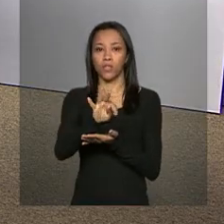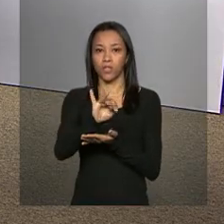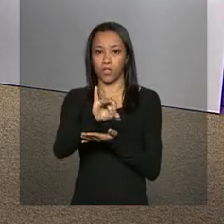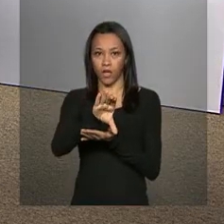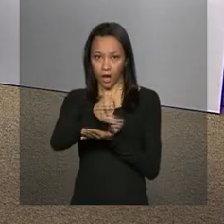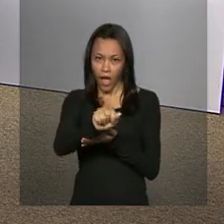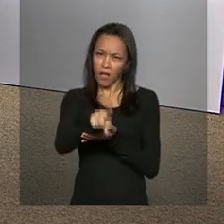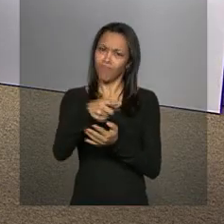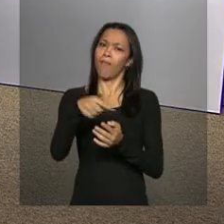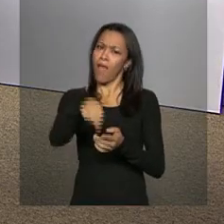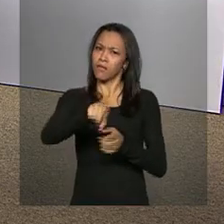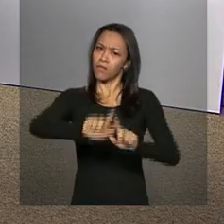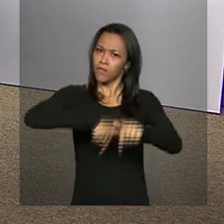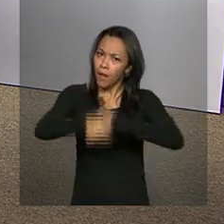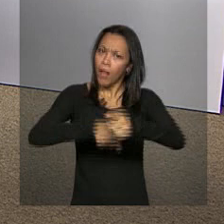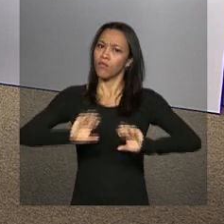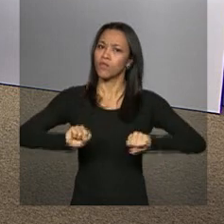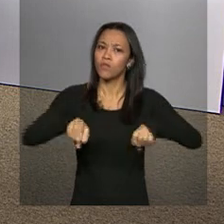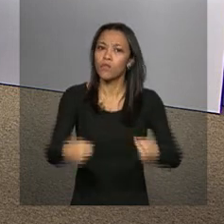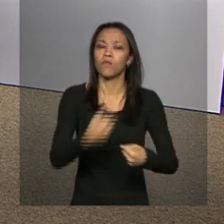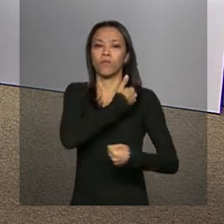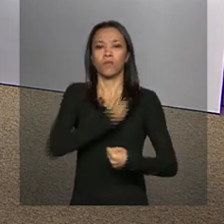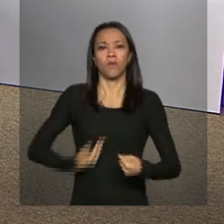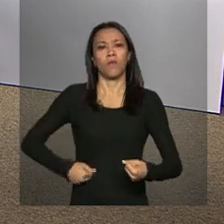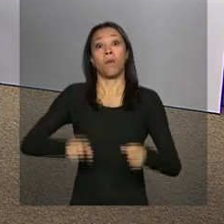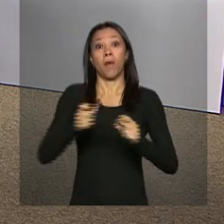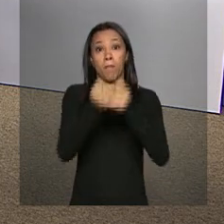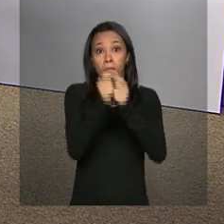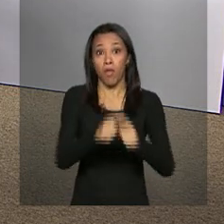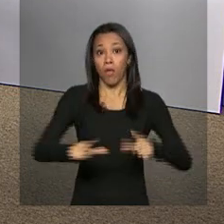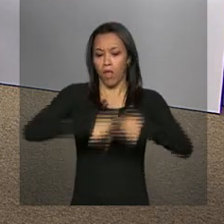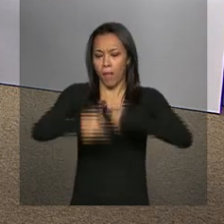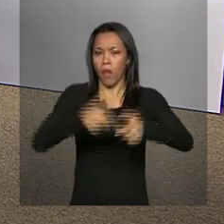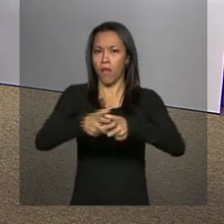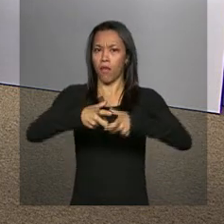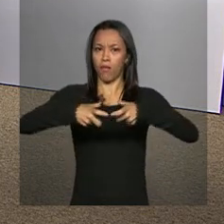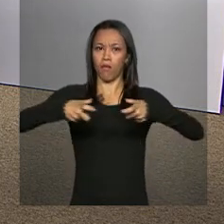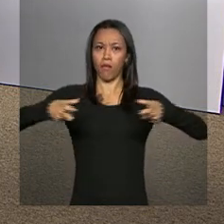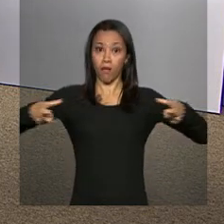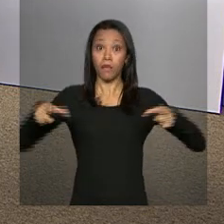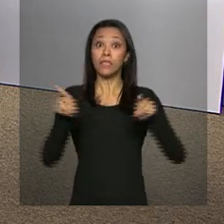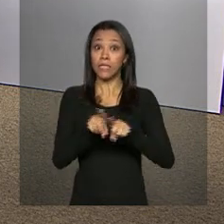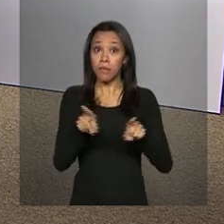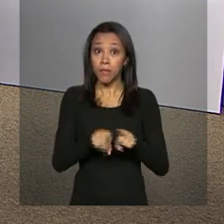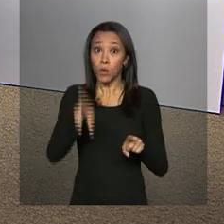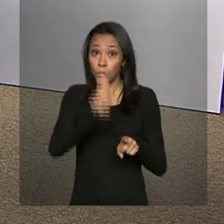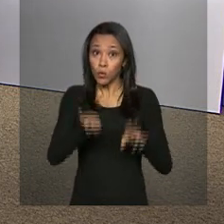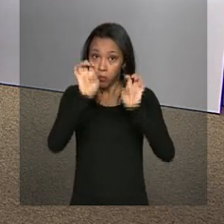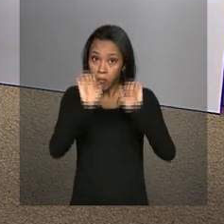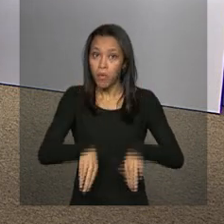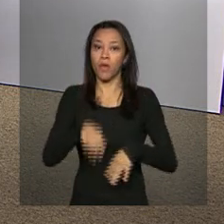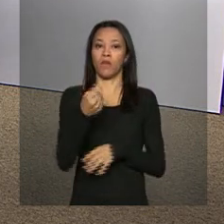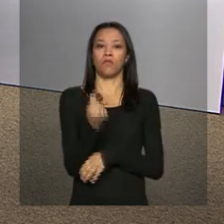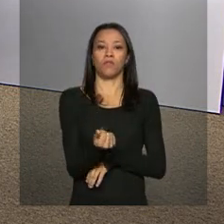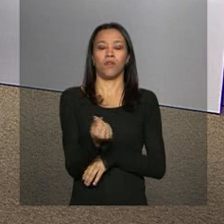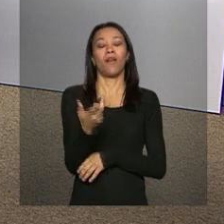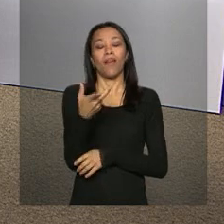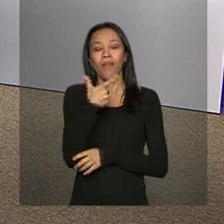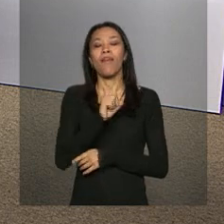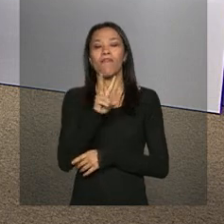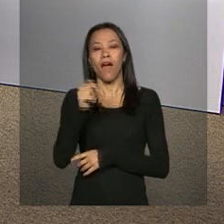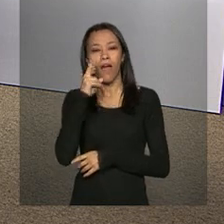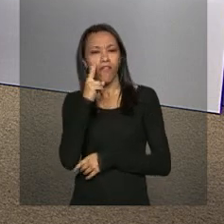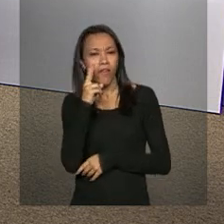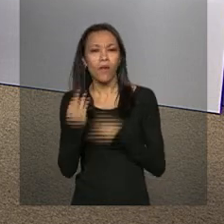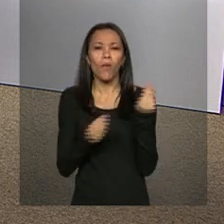faz parte dos esforços do governo para aumentar a produtividade e a qualidade dos gastos do setor público. Quem vai acompanhar a